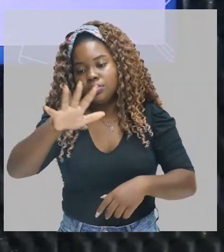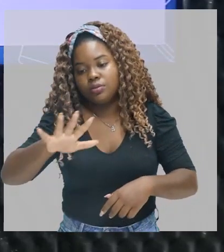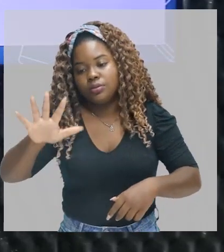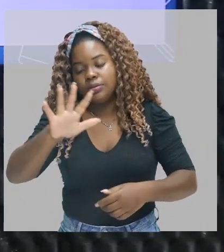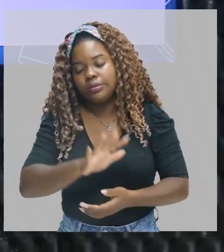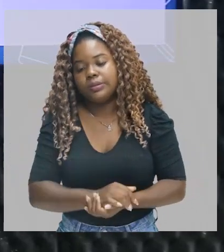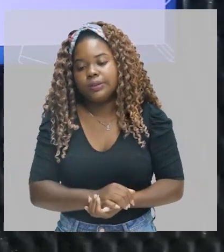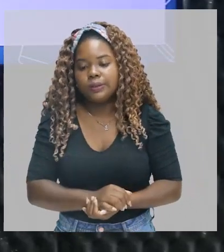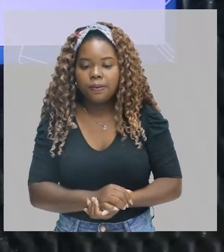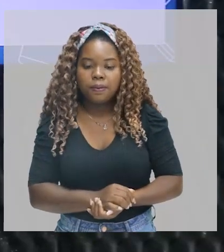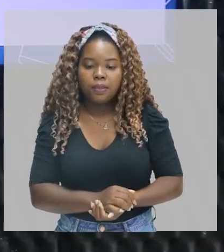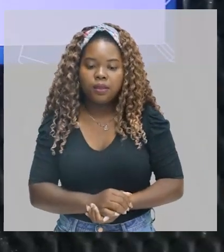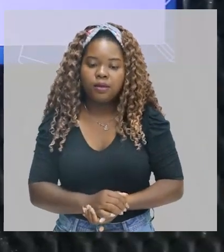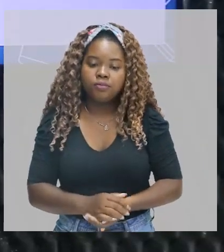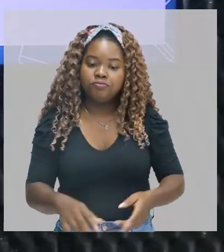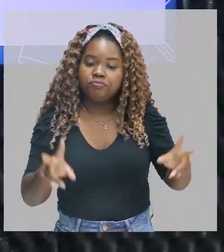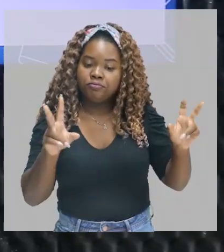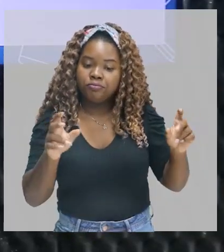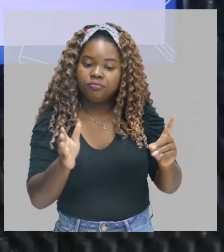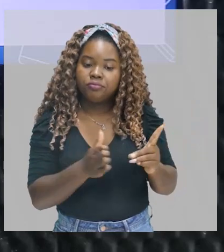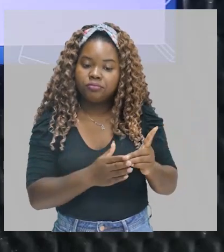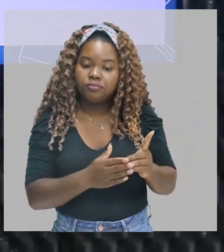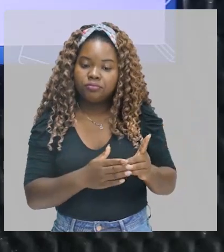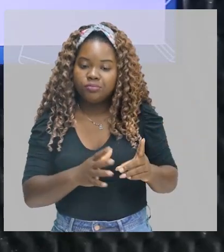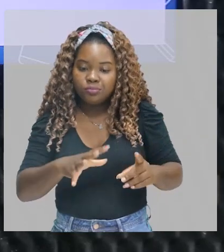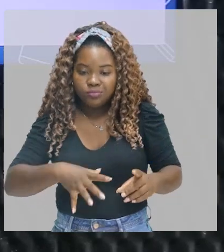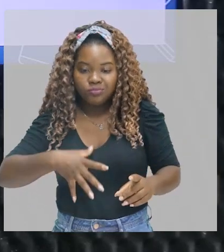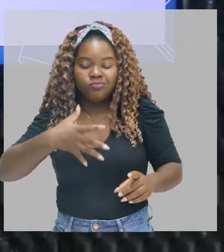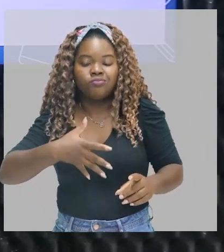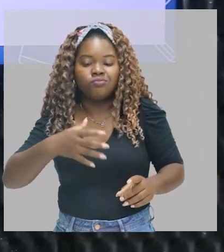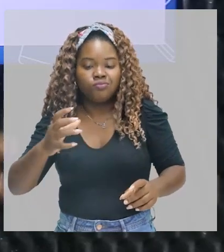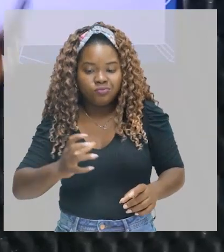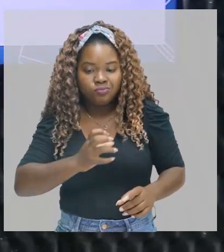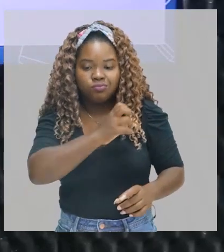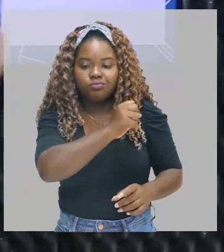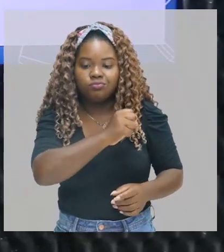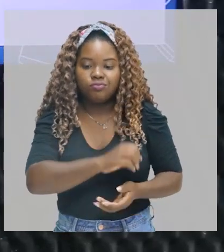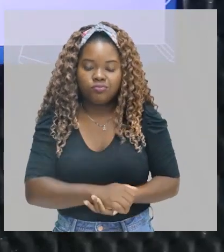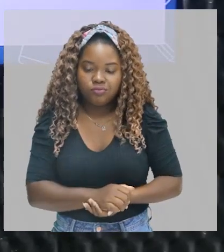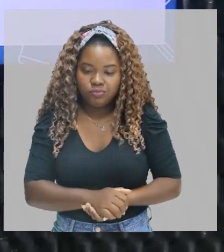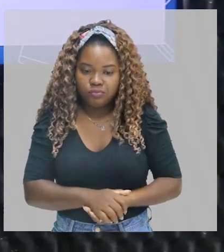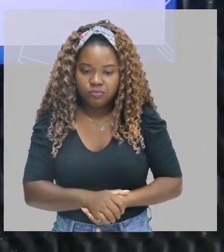pátria, tematização do índio como herói, que é o indianismo, está bom?